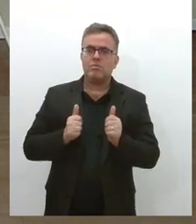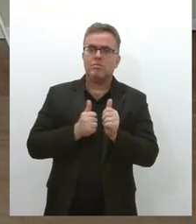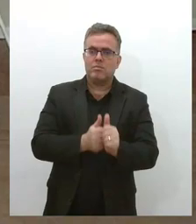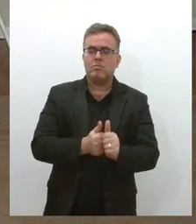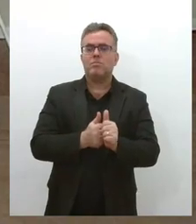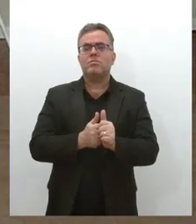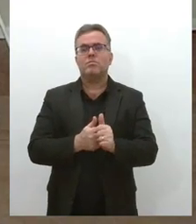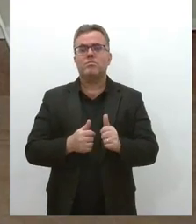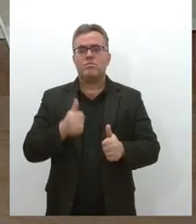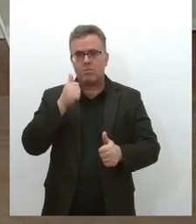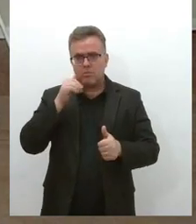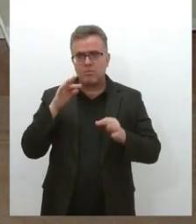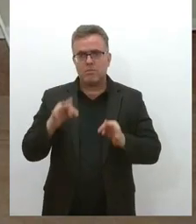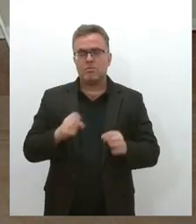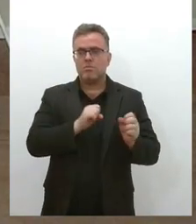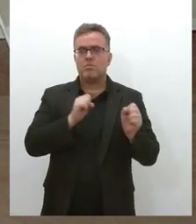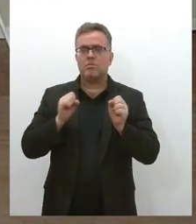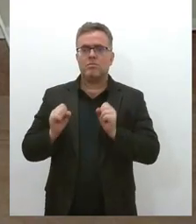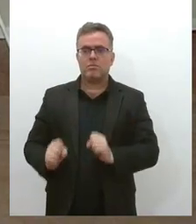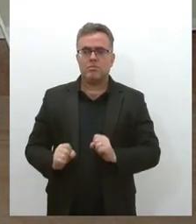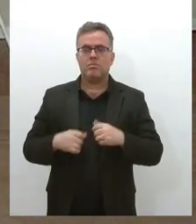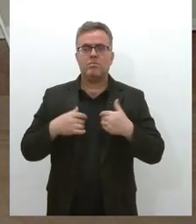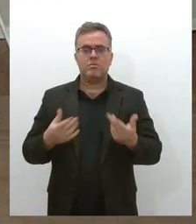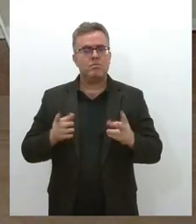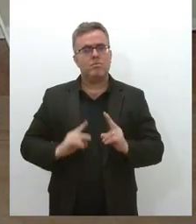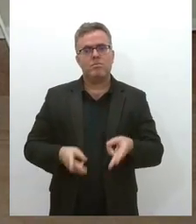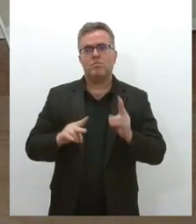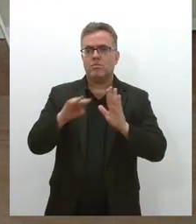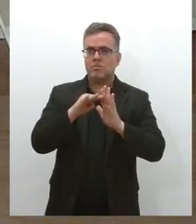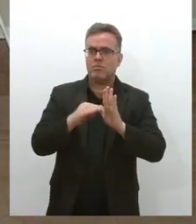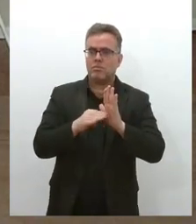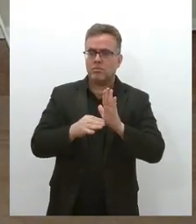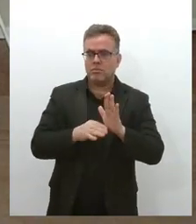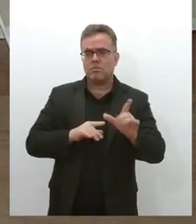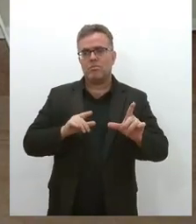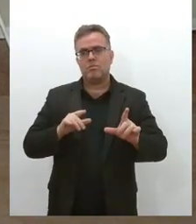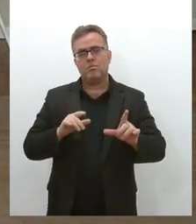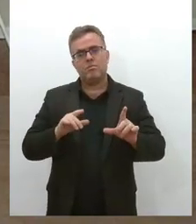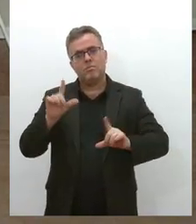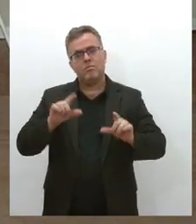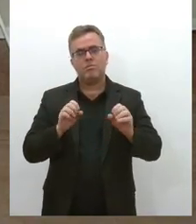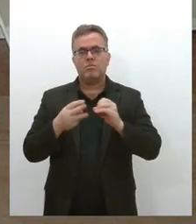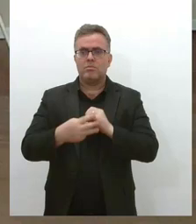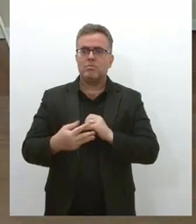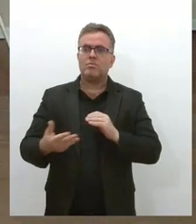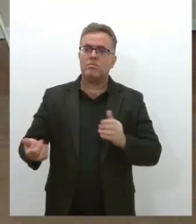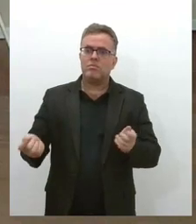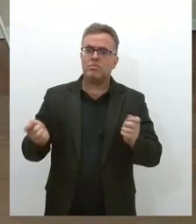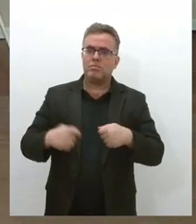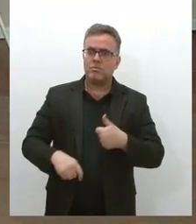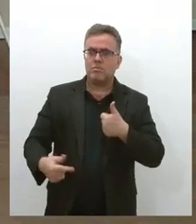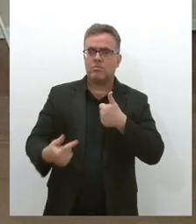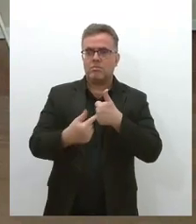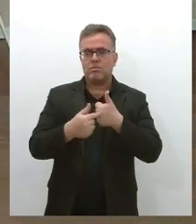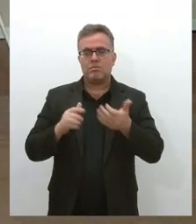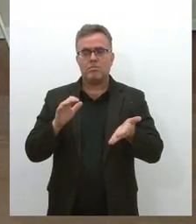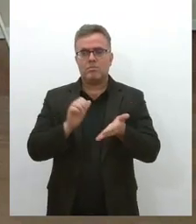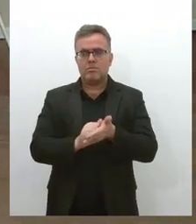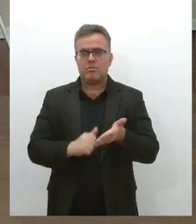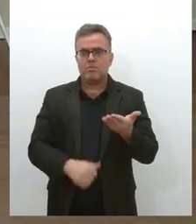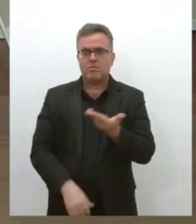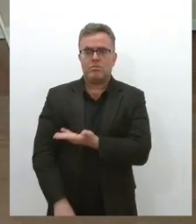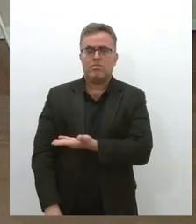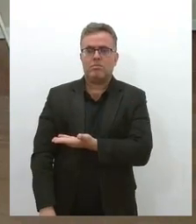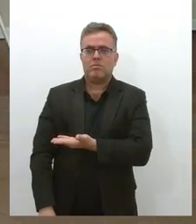Comando hoje, continue acompanhando a programação da TV Alese, seguindo e interagindo com a gente nas redes sociais. Facebook e Instagram,